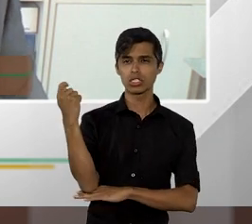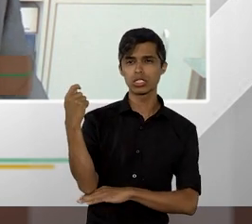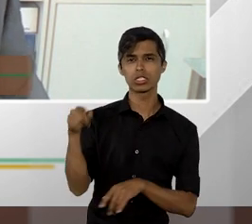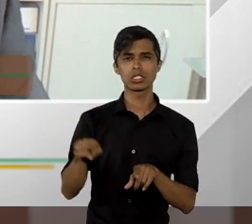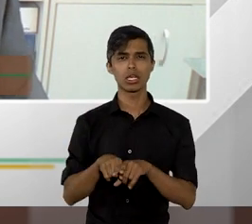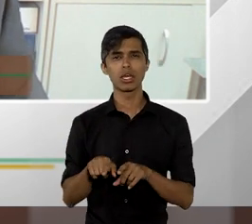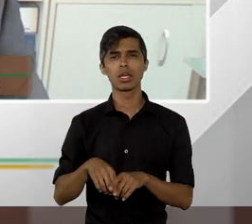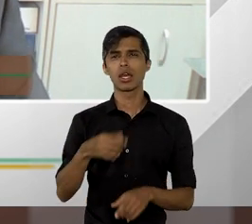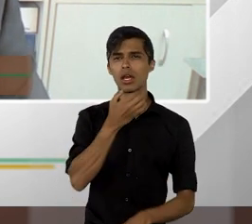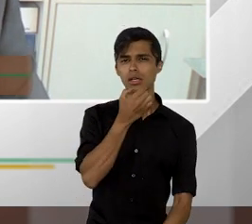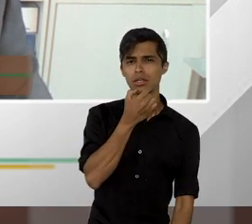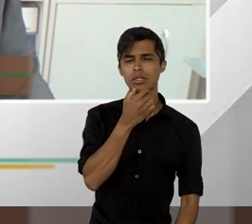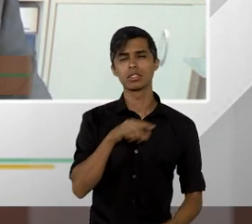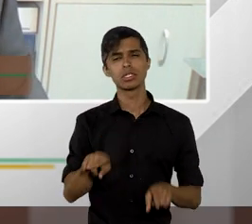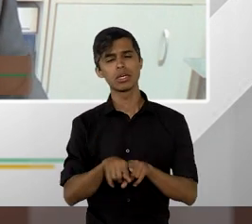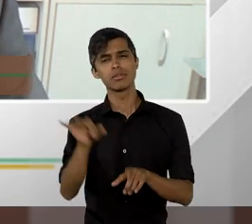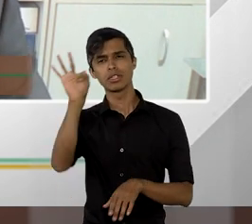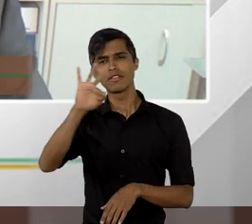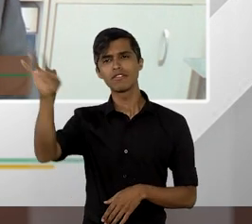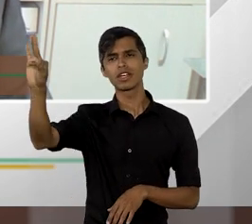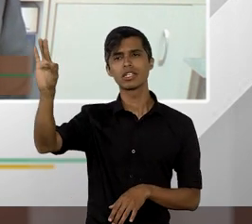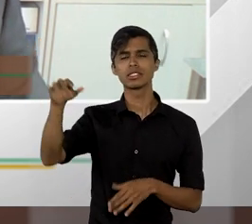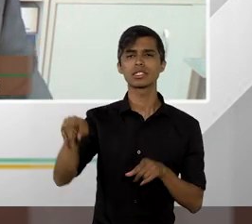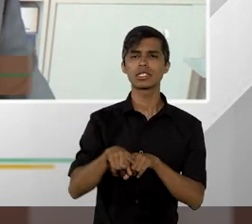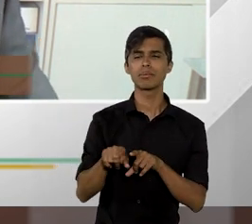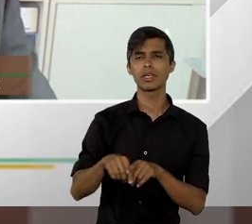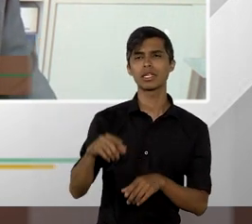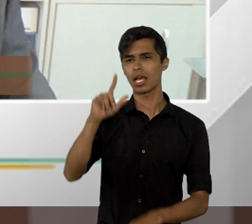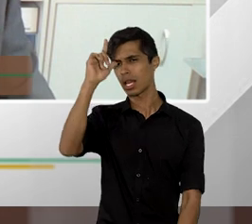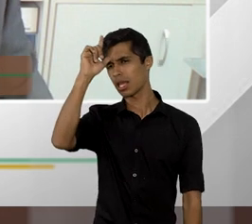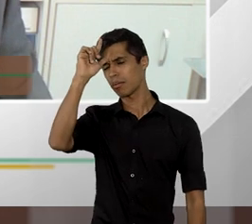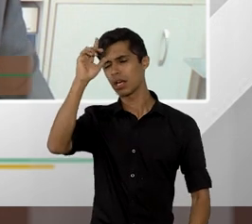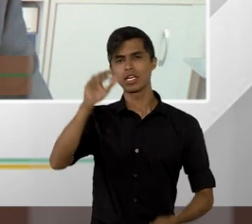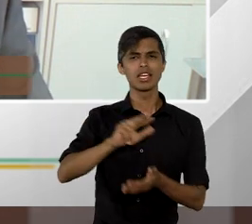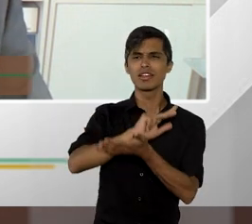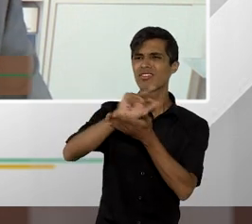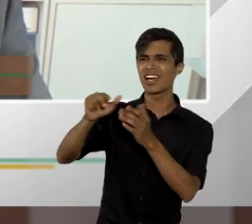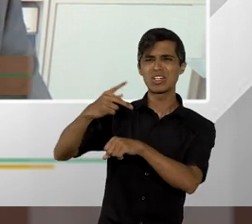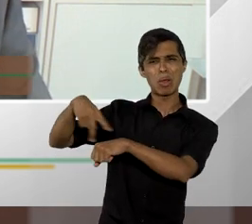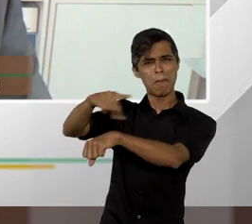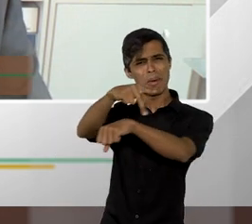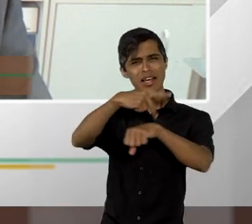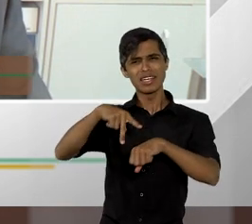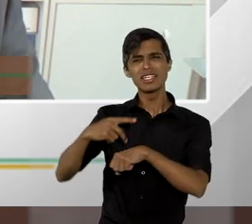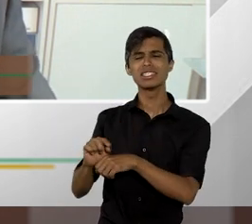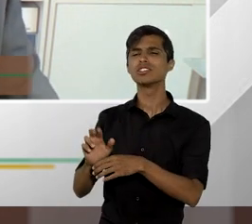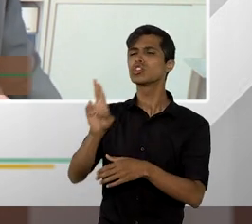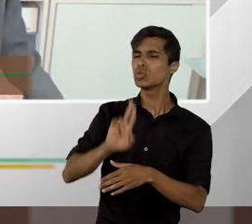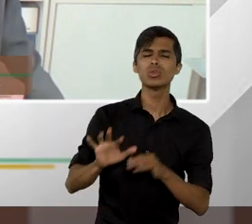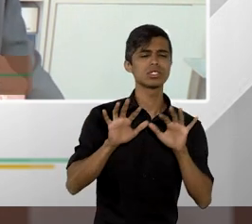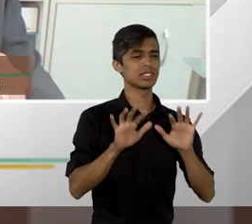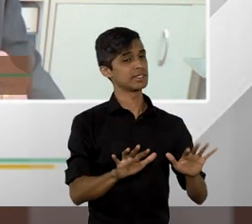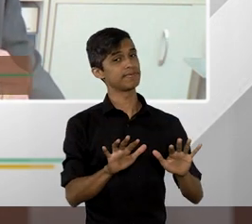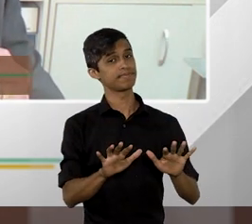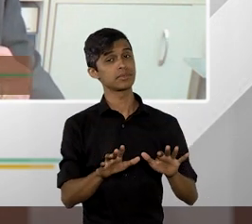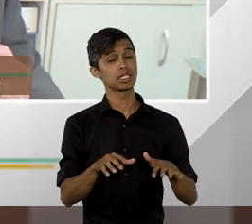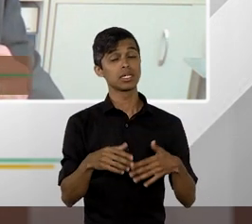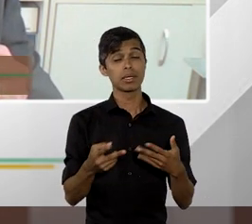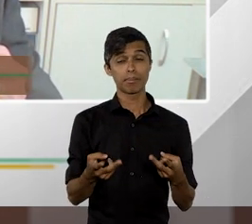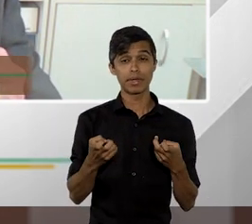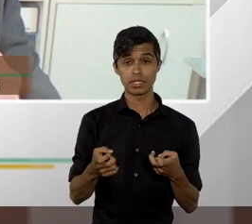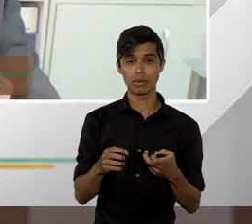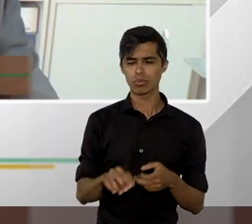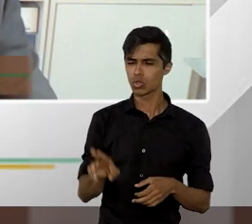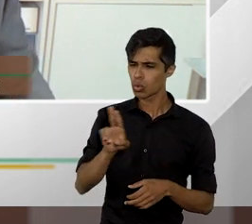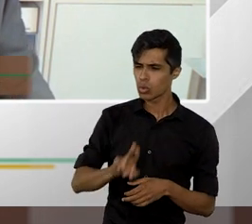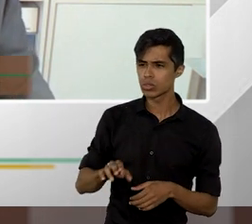Unido, na França, na Alemanha. Então, em todos esses países nós tivemos cada vez mais a